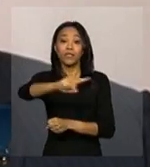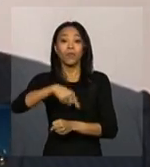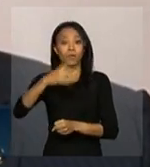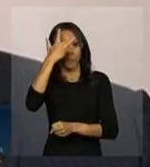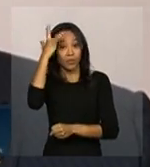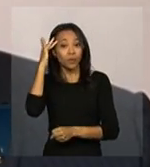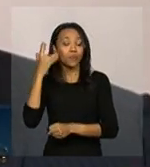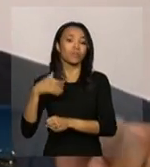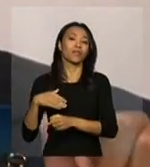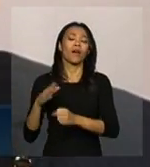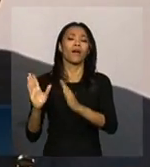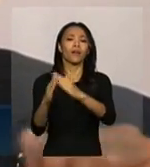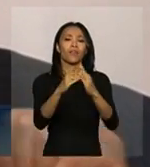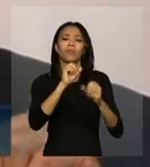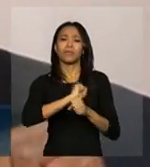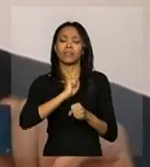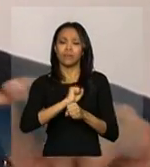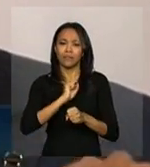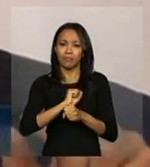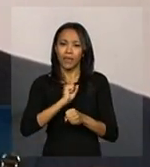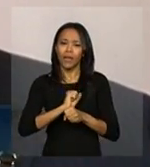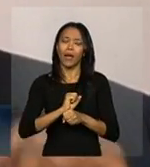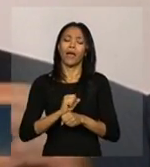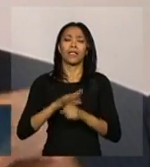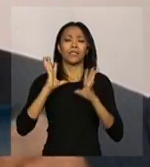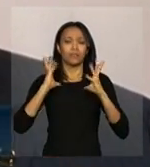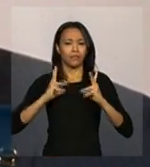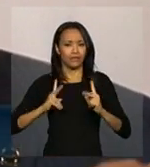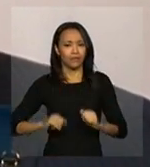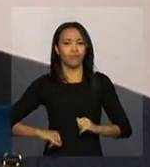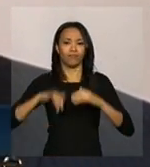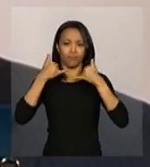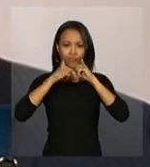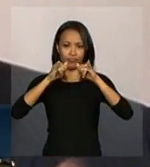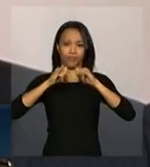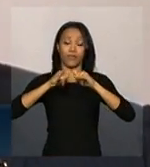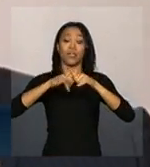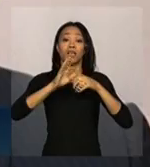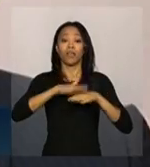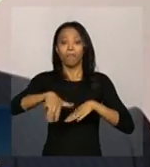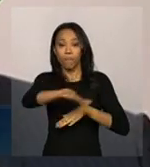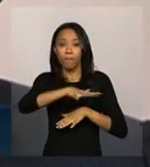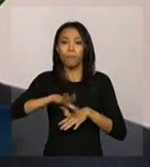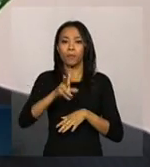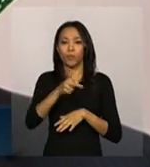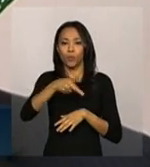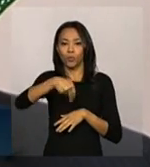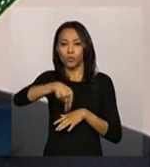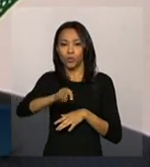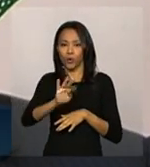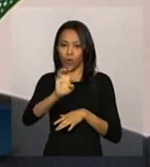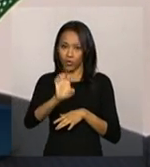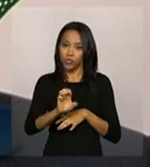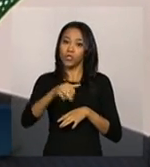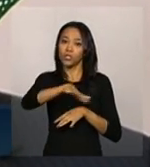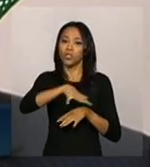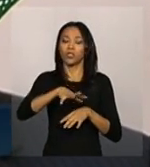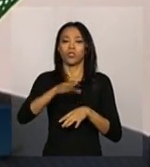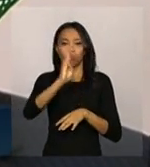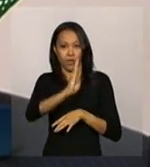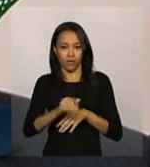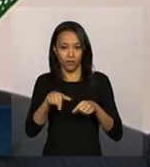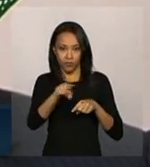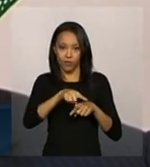bloco importante, e digo, de energia limpa e renovável do norte do país para o principal centro de